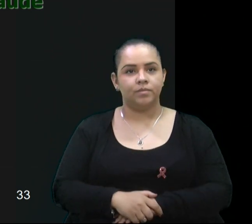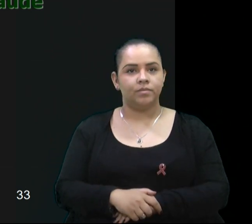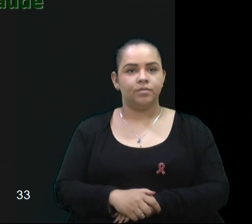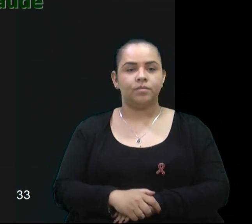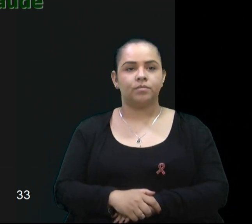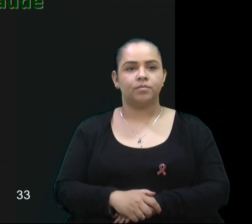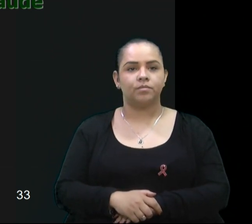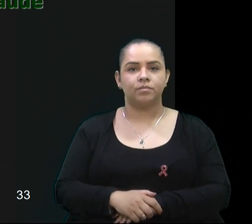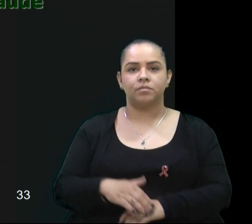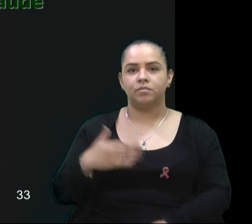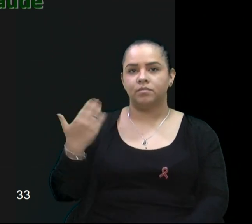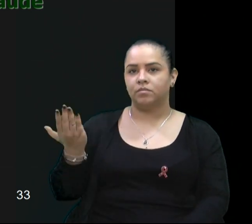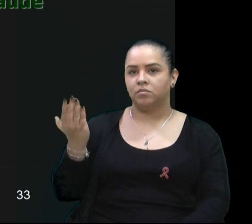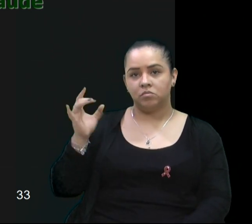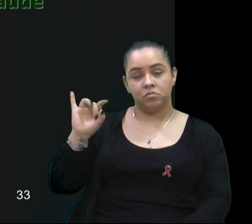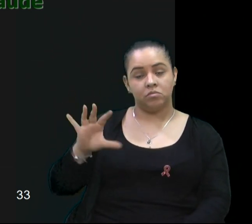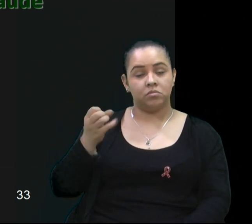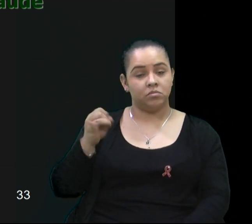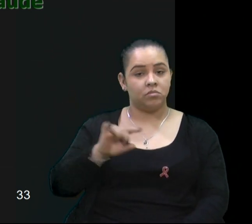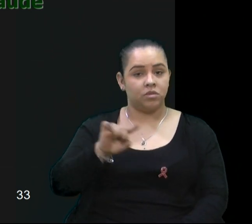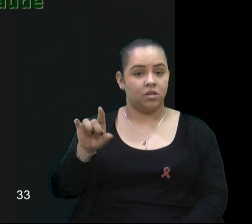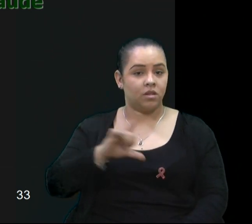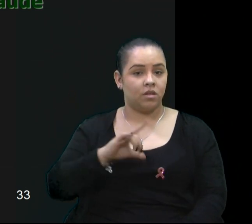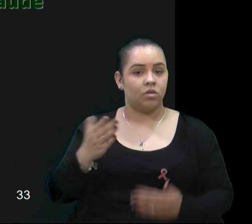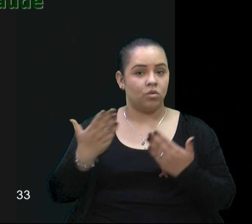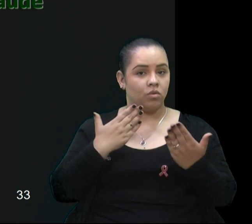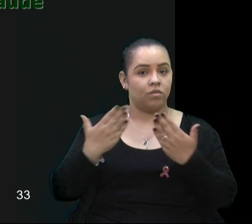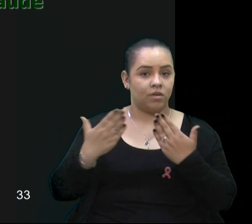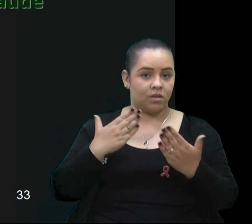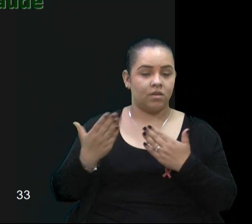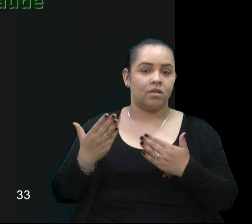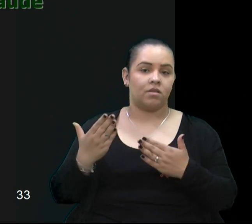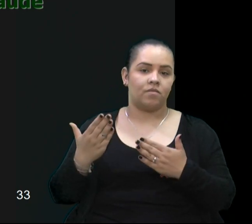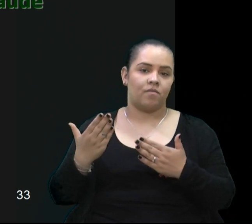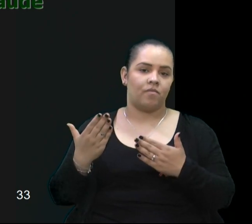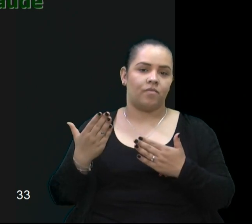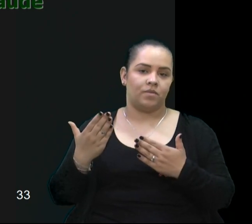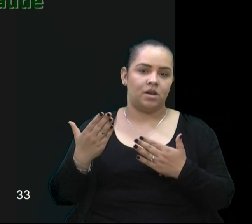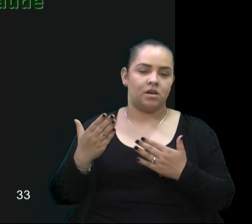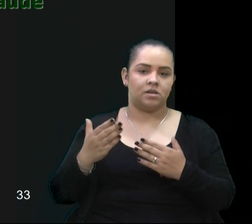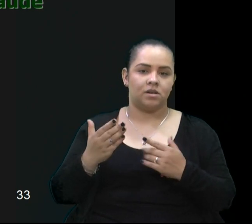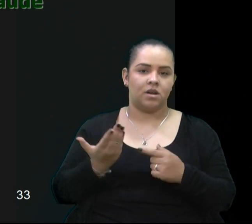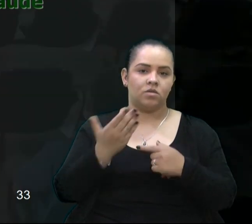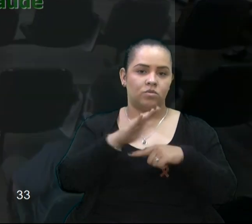aqui era isso. Se tiverem alguma dúvida em relação à assistência, a gente está à disposição.